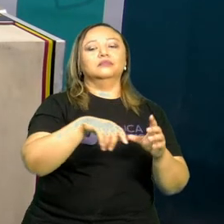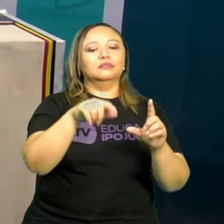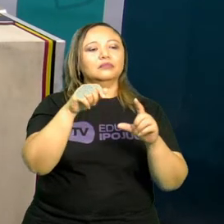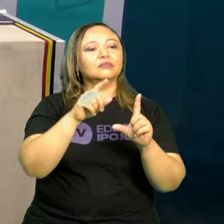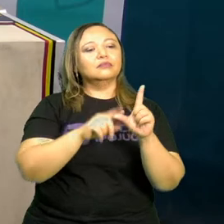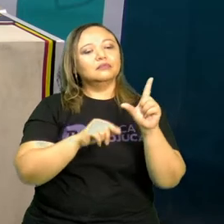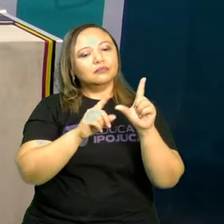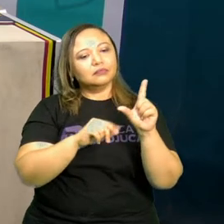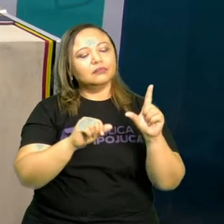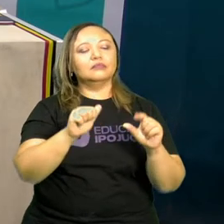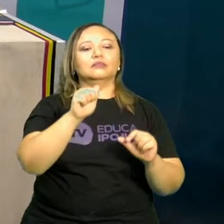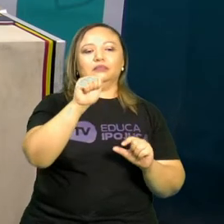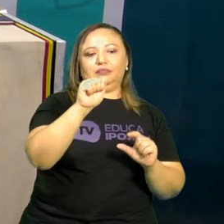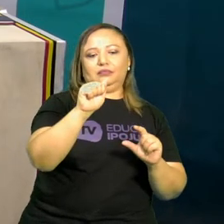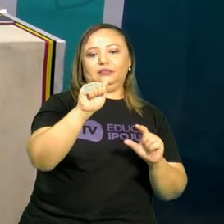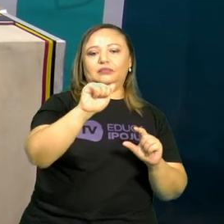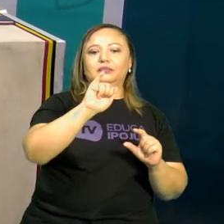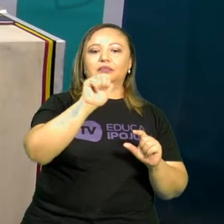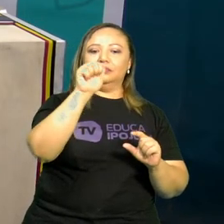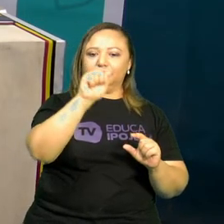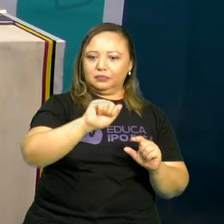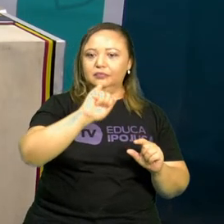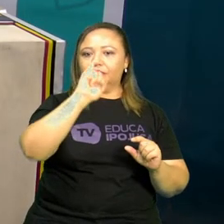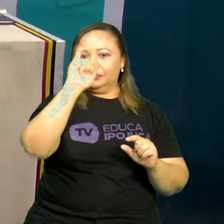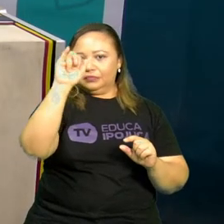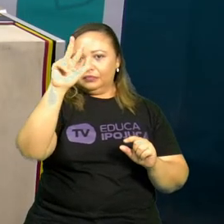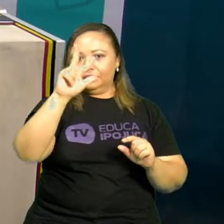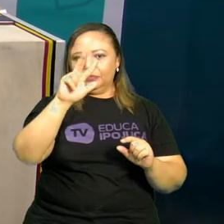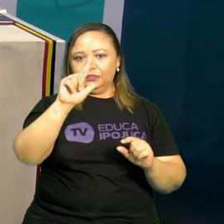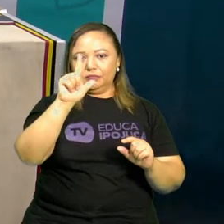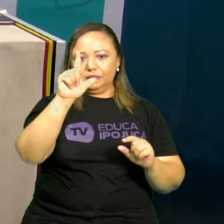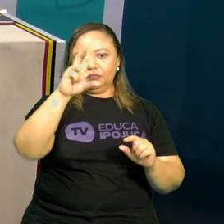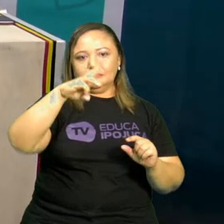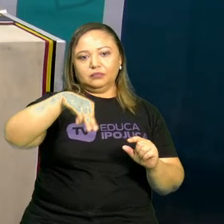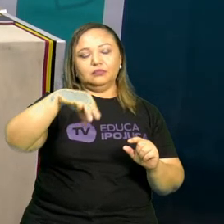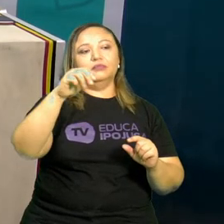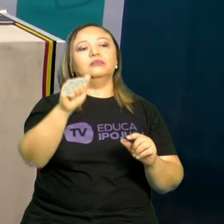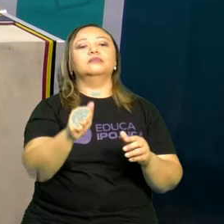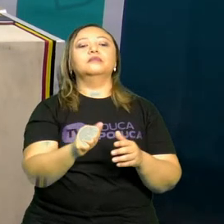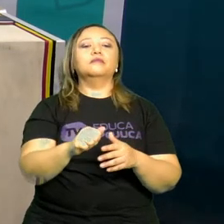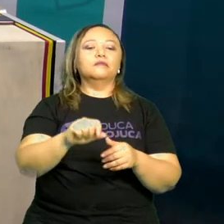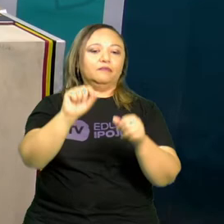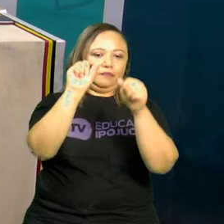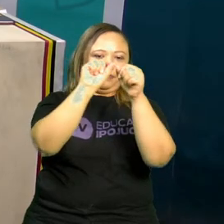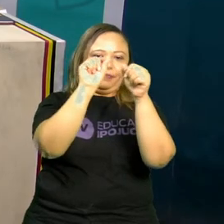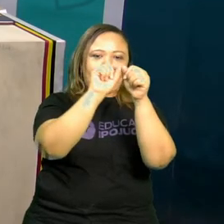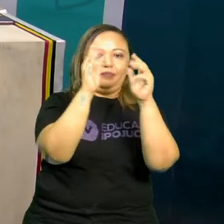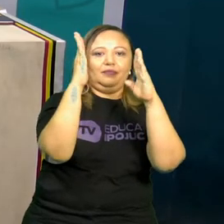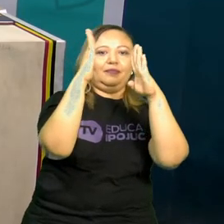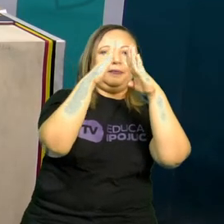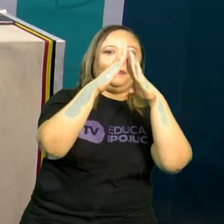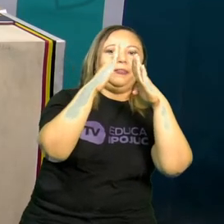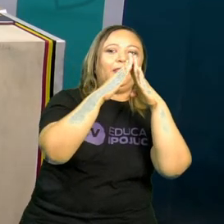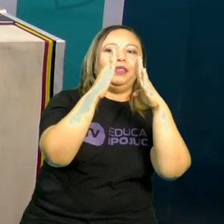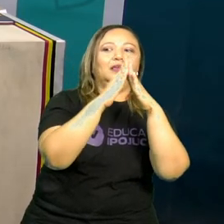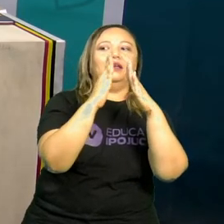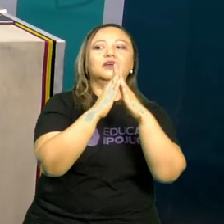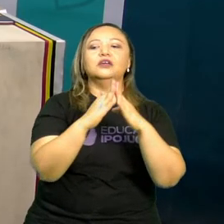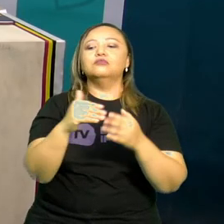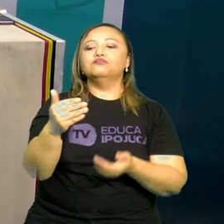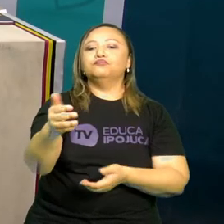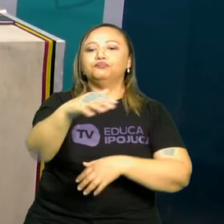Ilma. Então, façam em casa. Convide a mamãe. Para ajudar a fazer atividade.